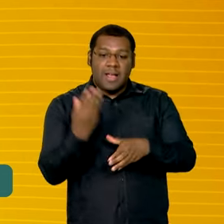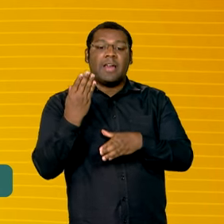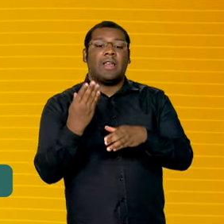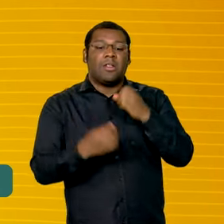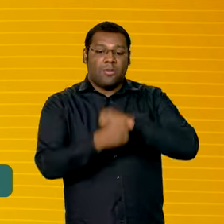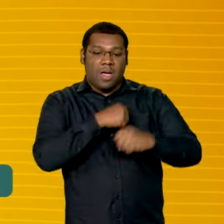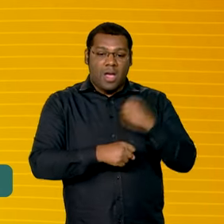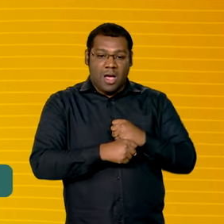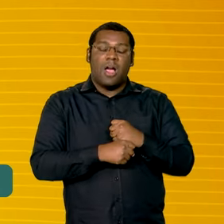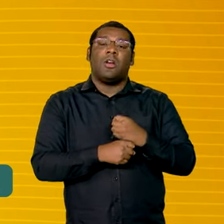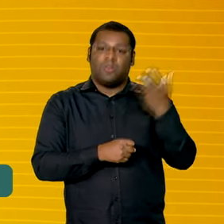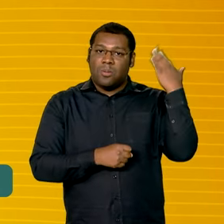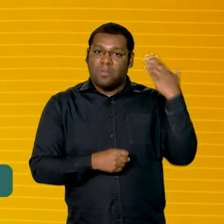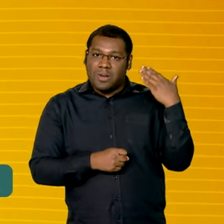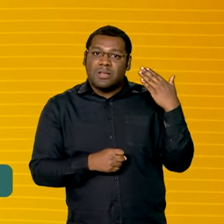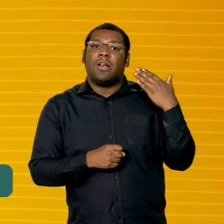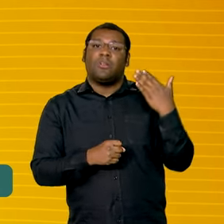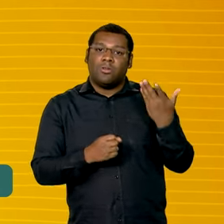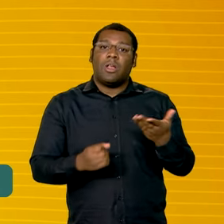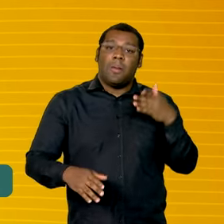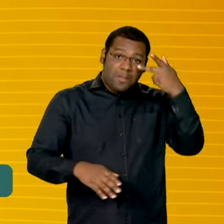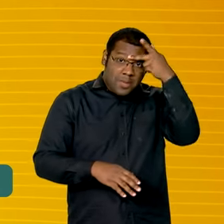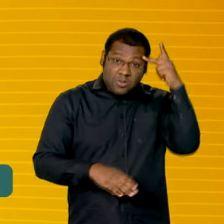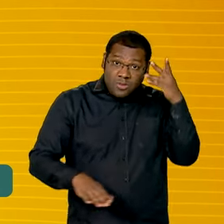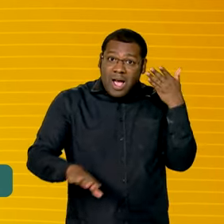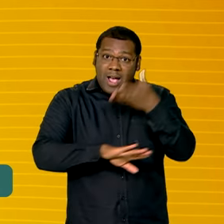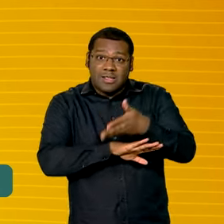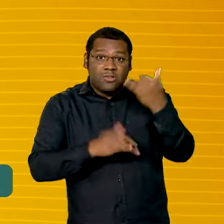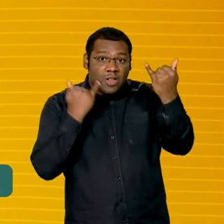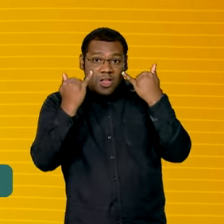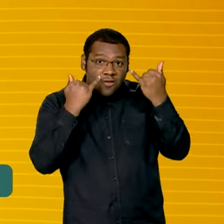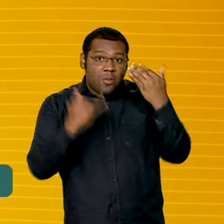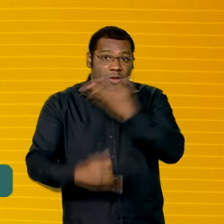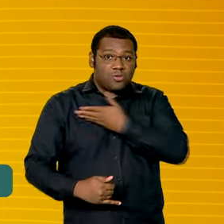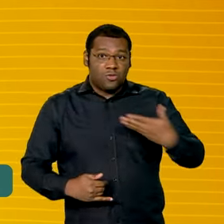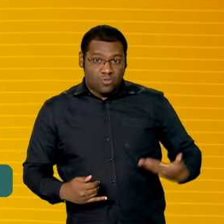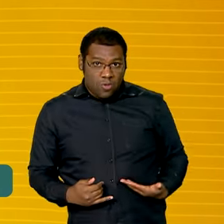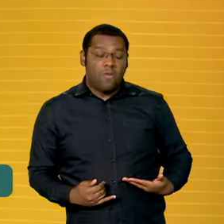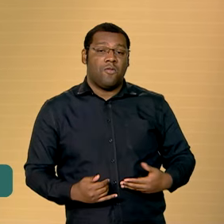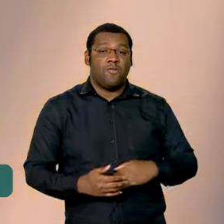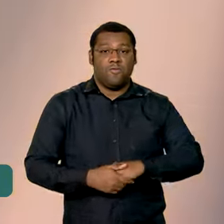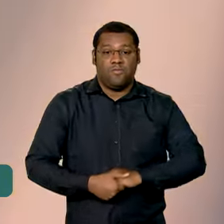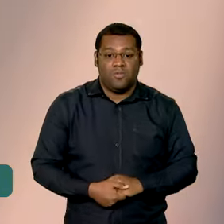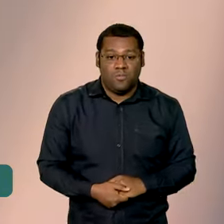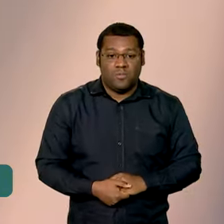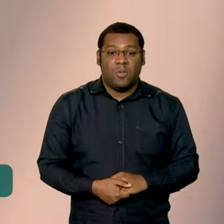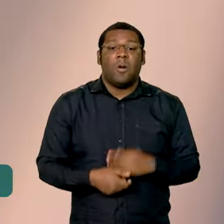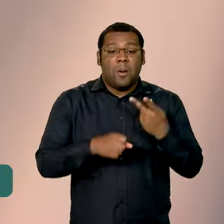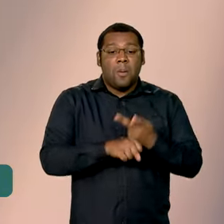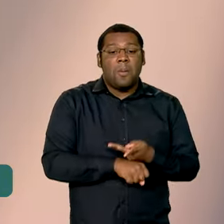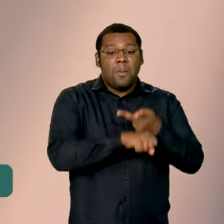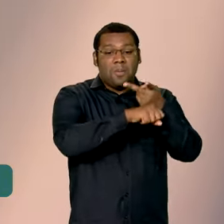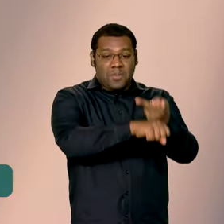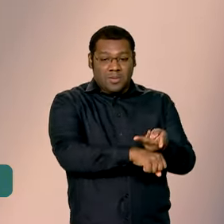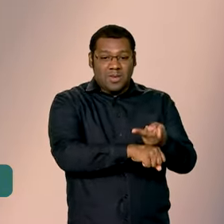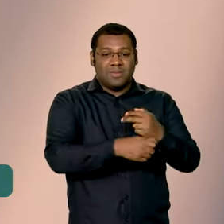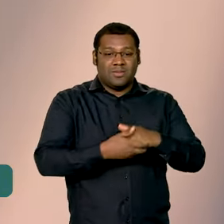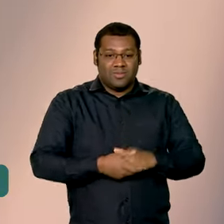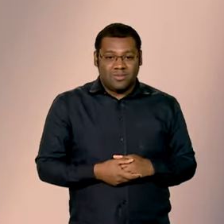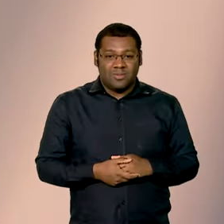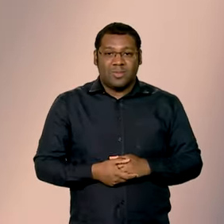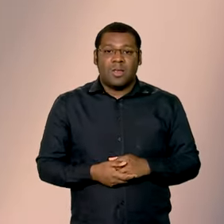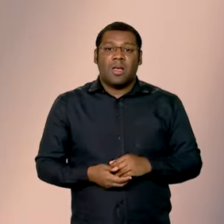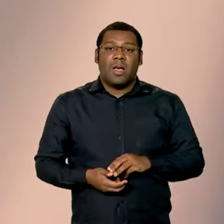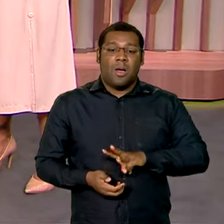dados de programas do governo com informações atualizadas e contextualizadas. O prêmio foi concedido pela